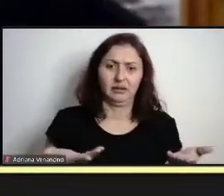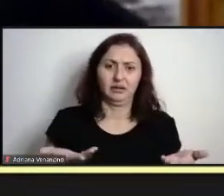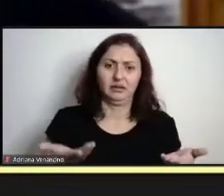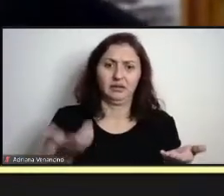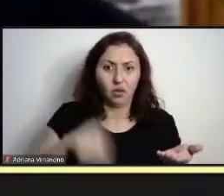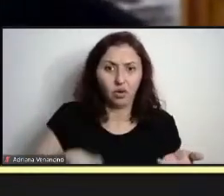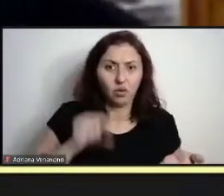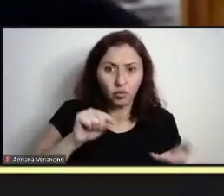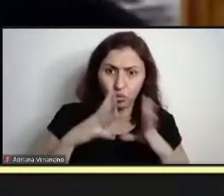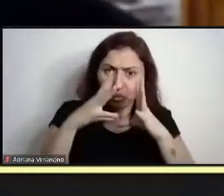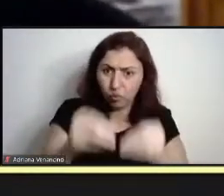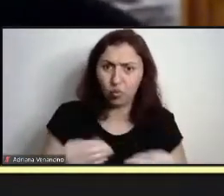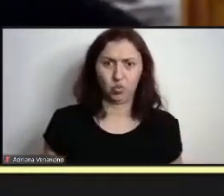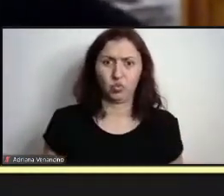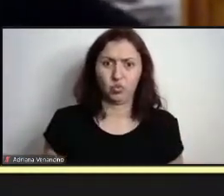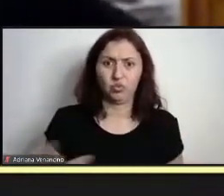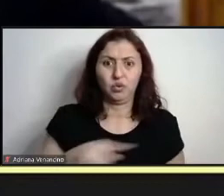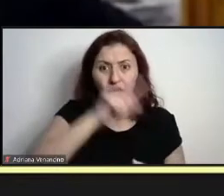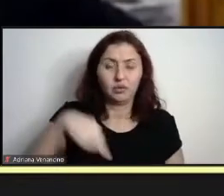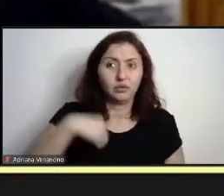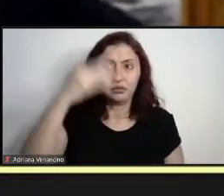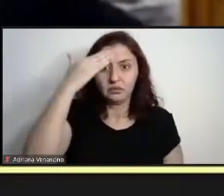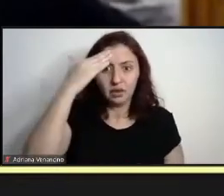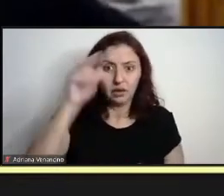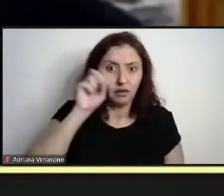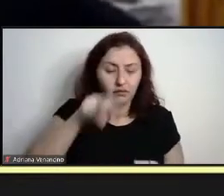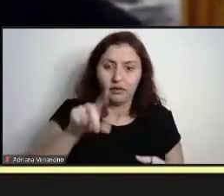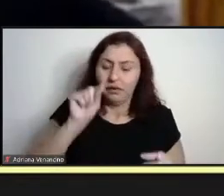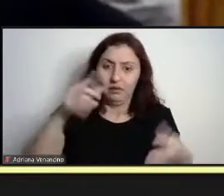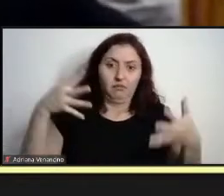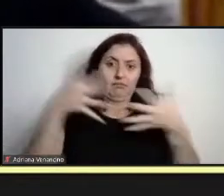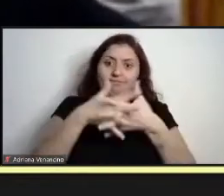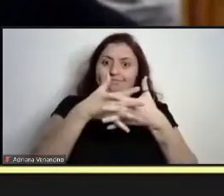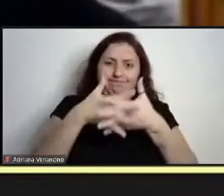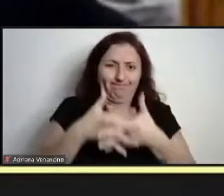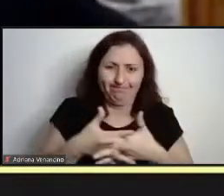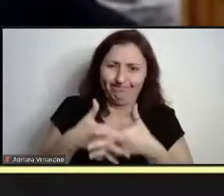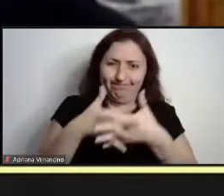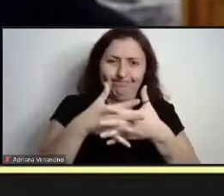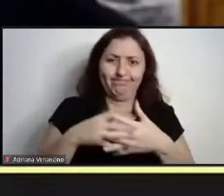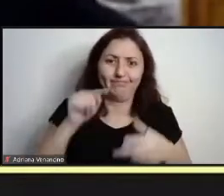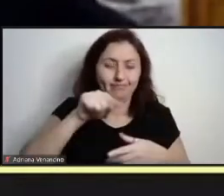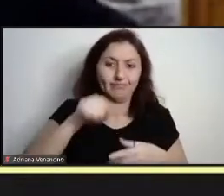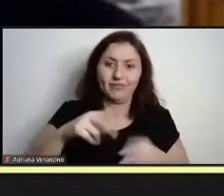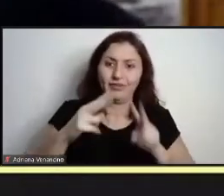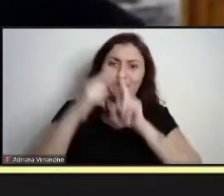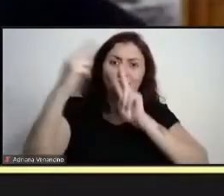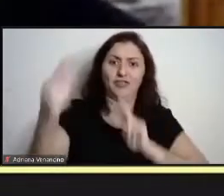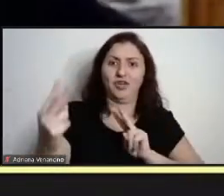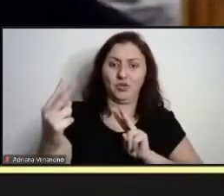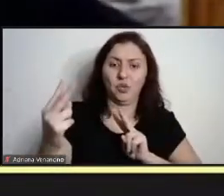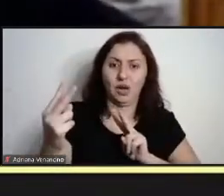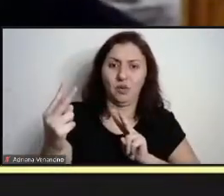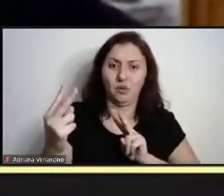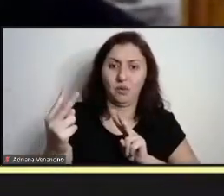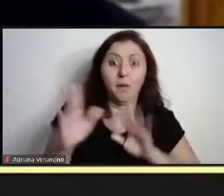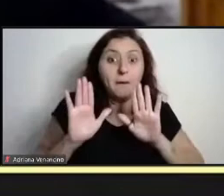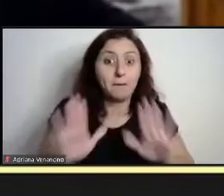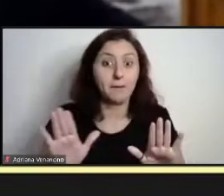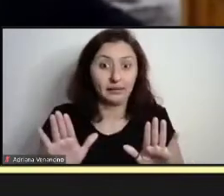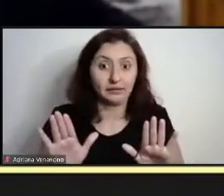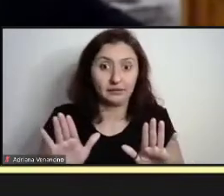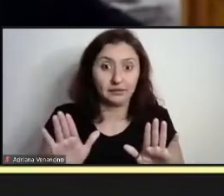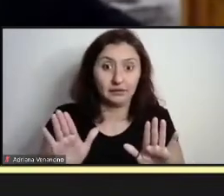aulas. Tudo se tornou muito mais complexo com essa modalidade à distância. Mas, ao mesmo tempo,